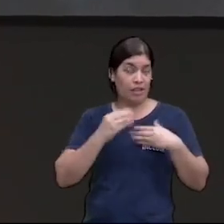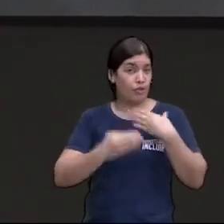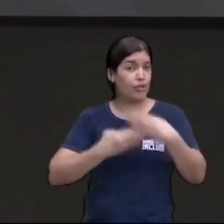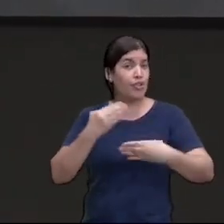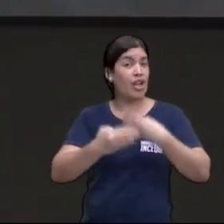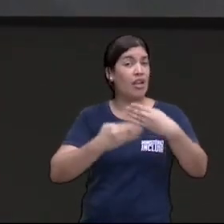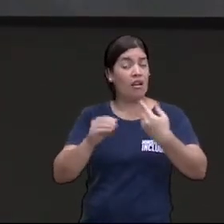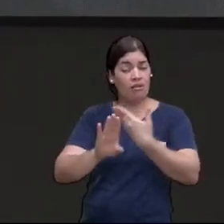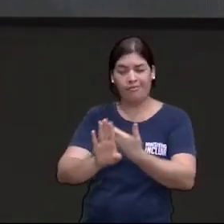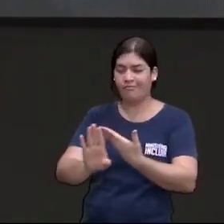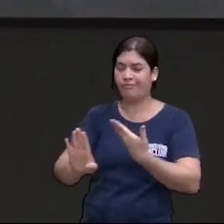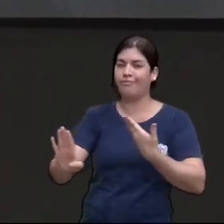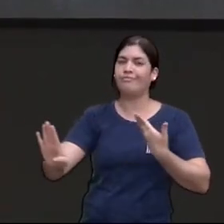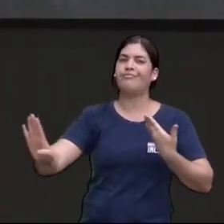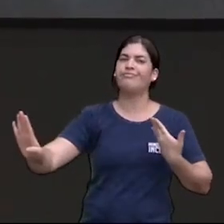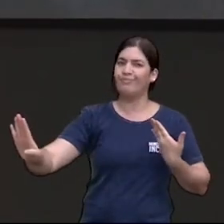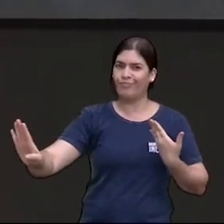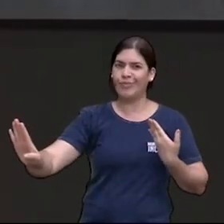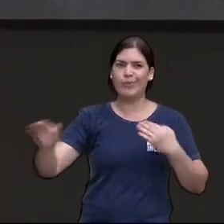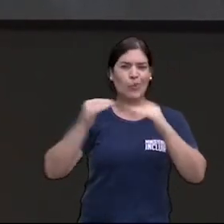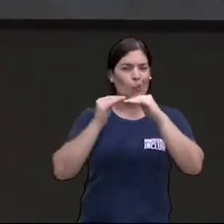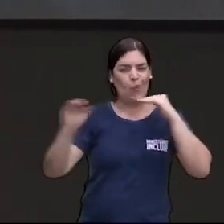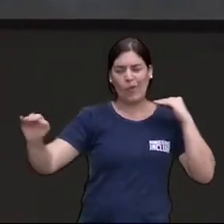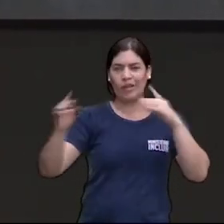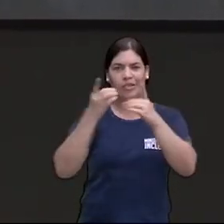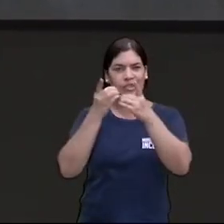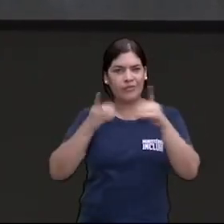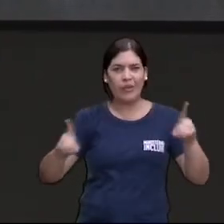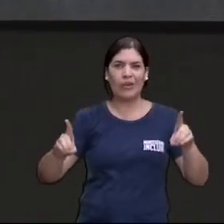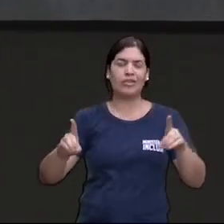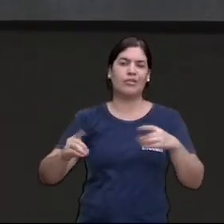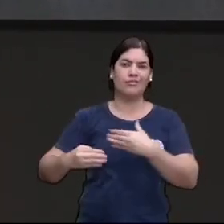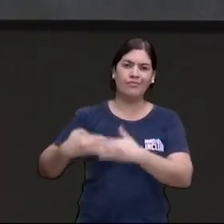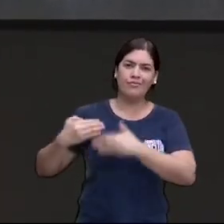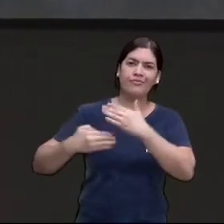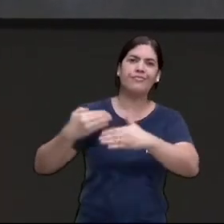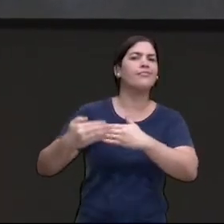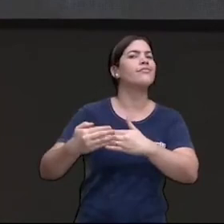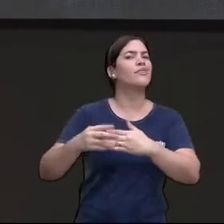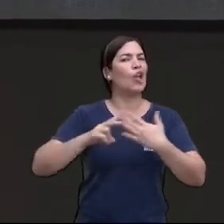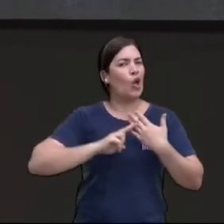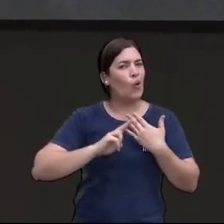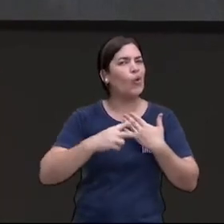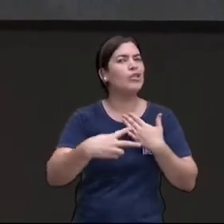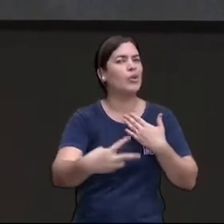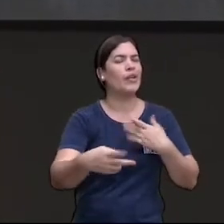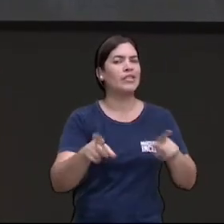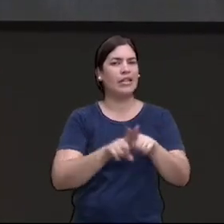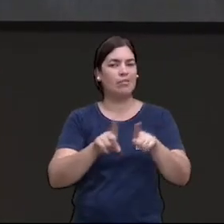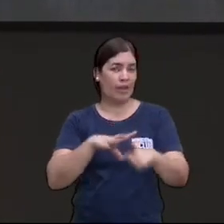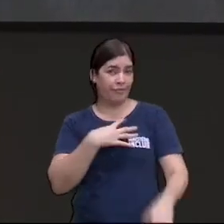um rumo de discórdia, de divórcio, e eles vão pagar um preço e os filhos também,